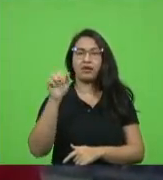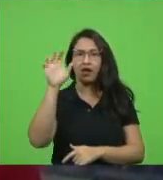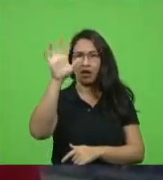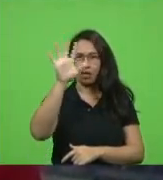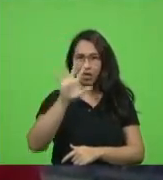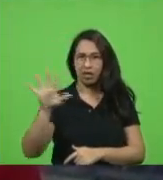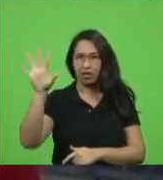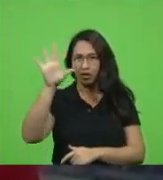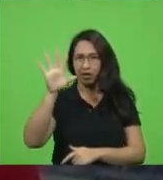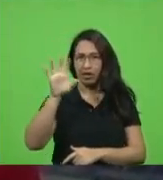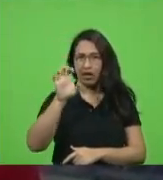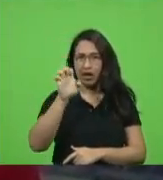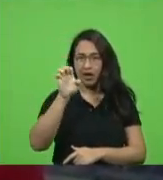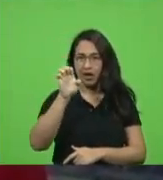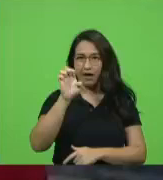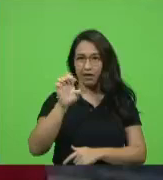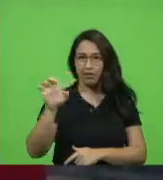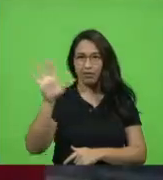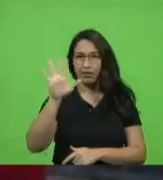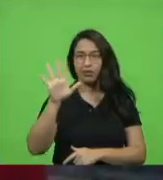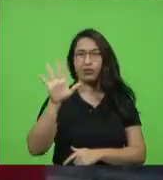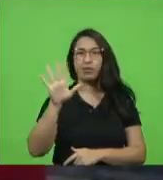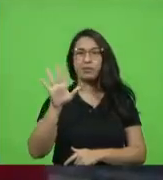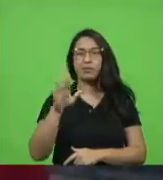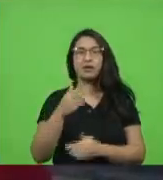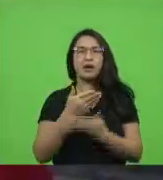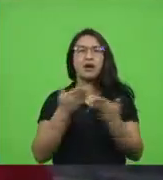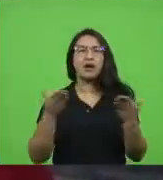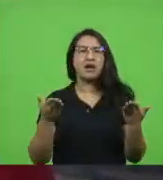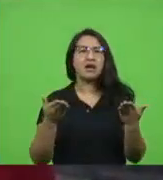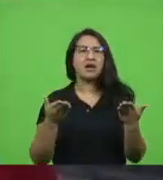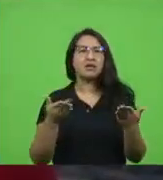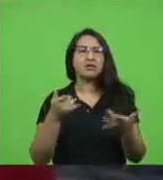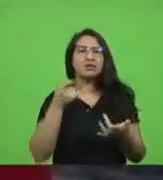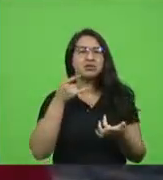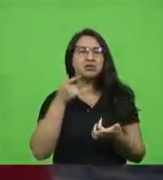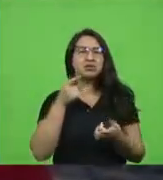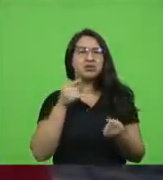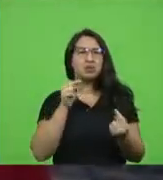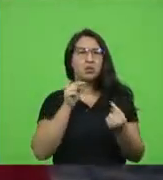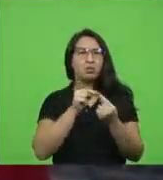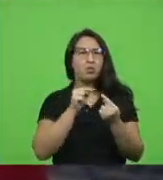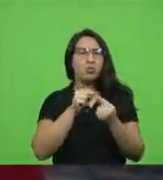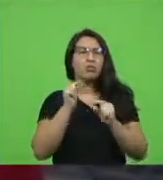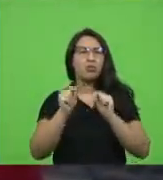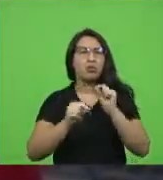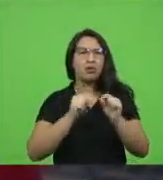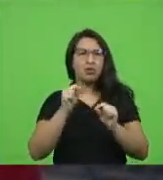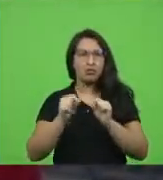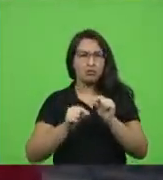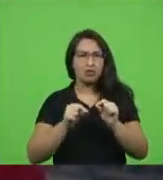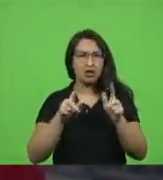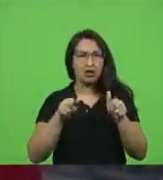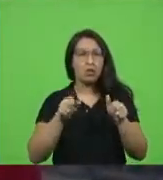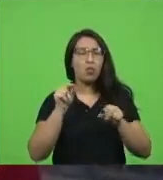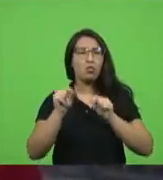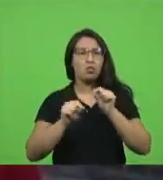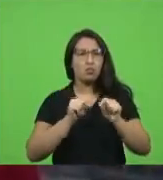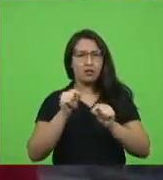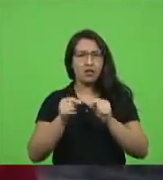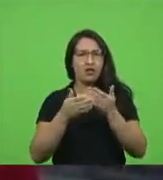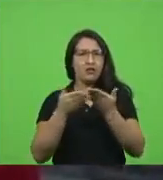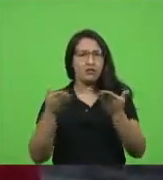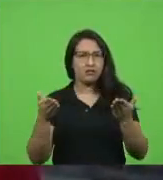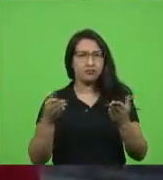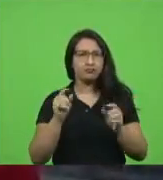Eslováquia que que eles tem em comum pergunta cada um dos senhores que aí estão o que que eles